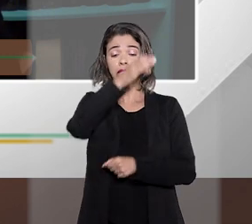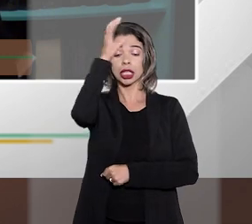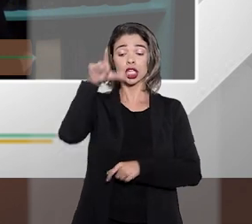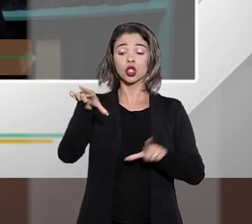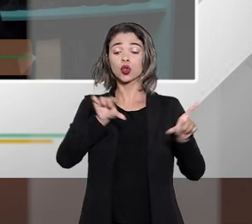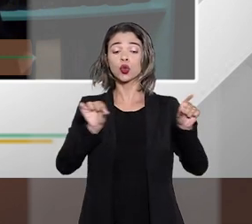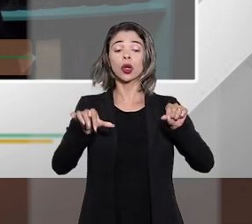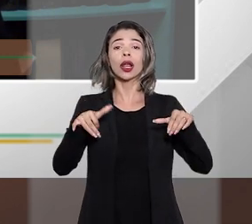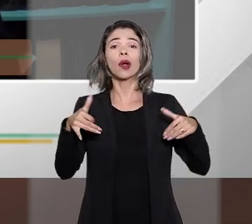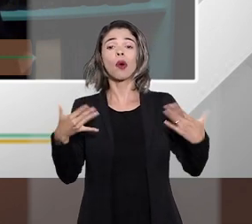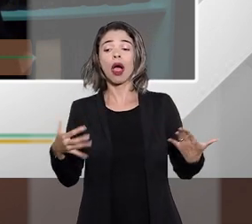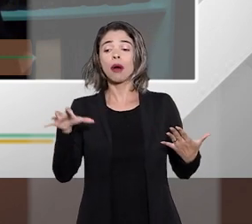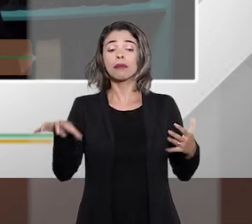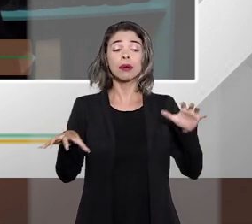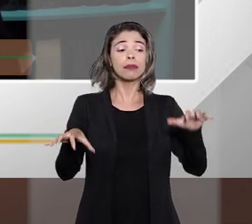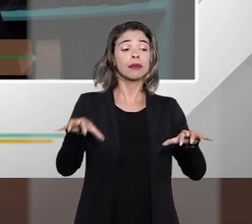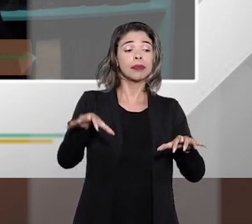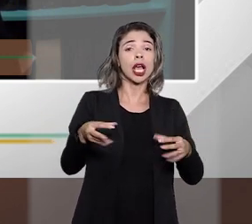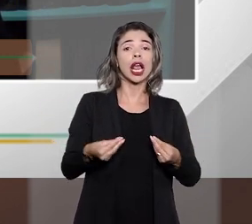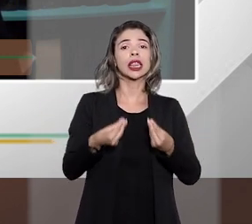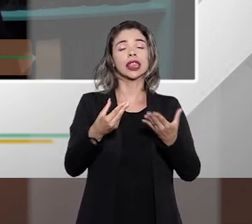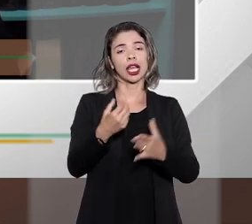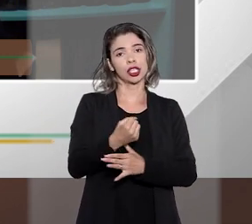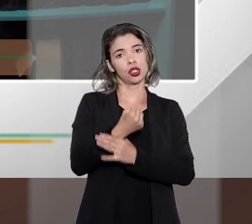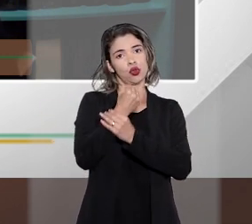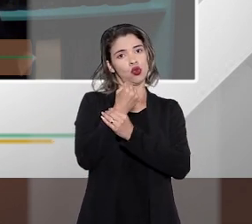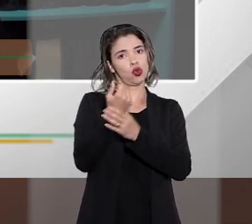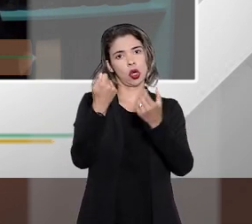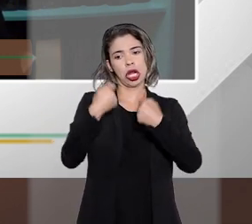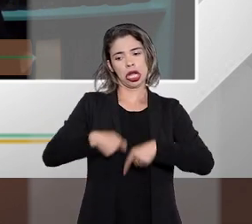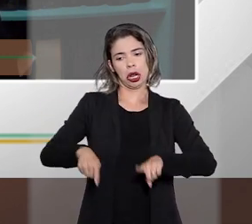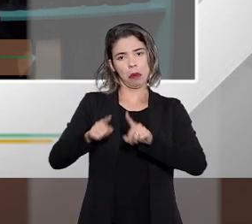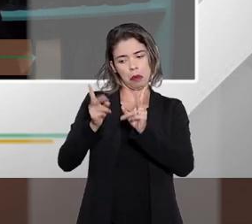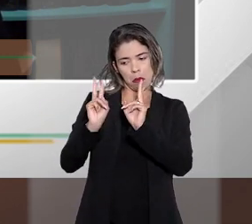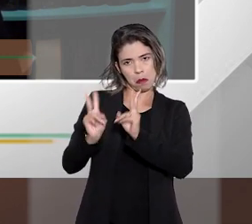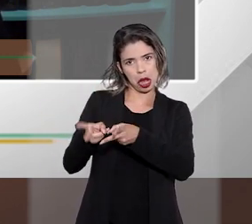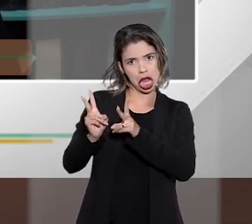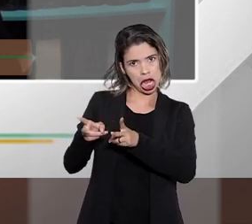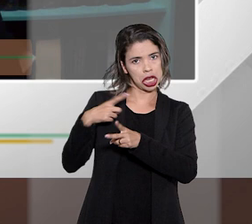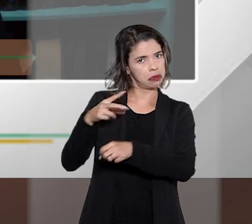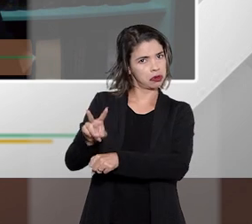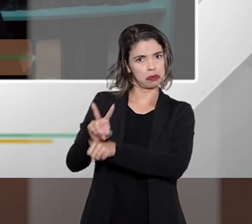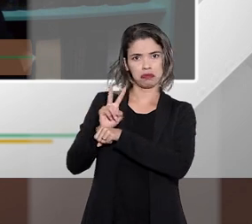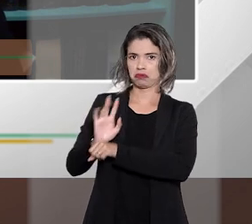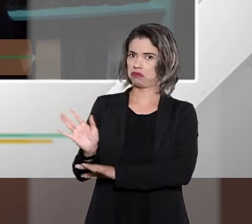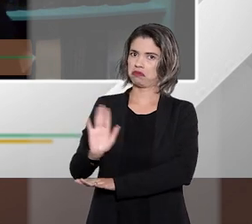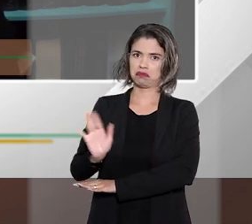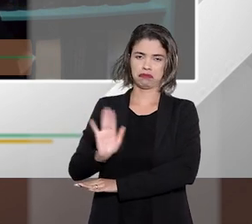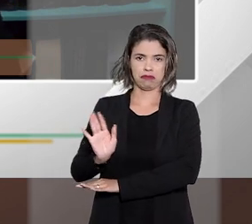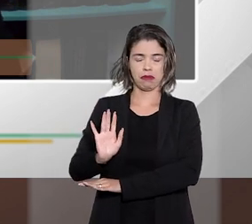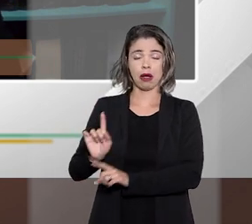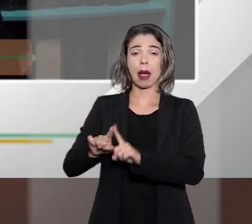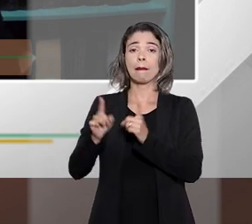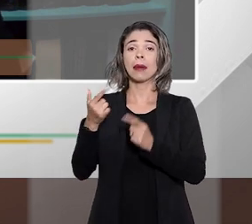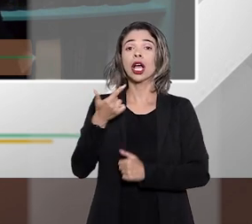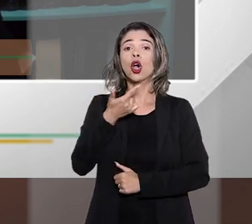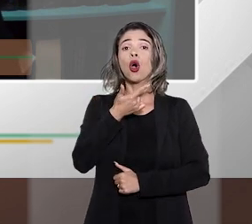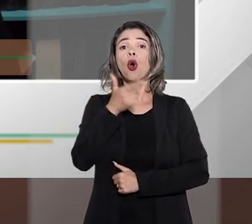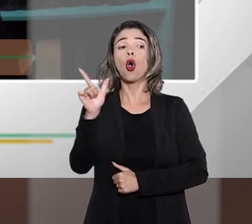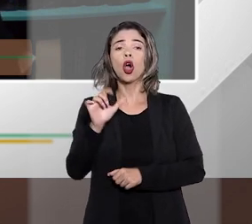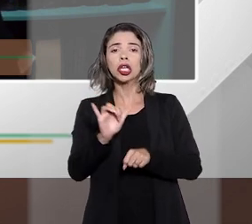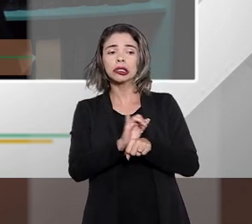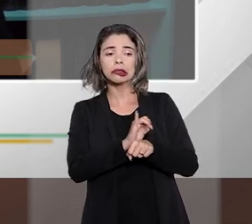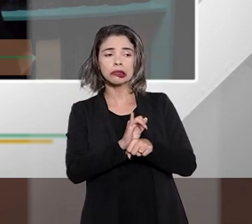financeira que vai ofertar esse seguro e não precisa ser a mesma concedente do empréstimo, em quase todas as outras